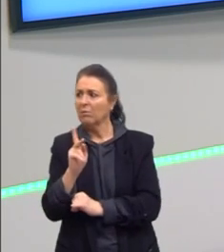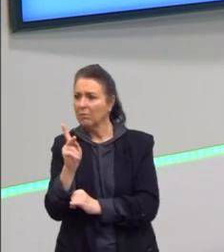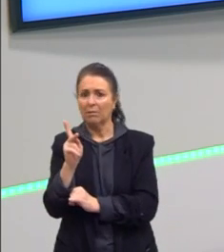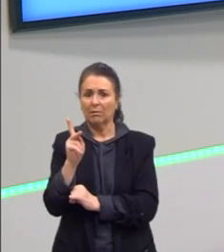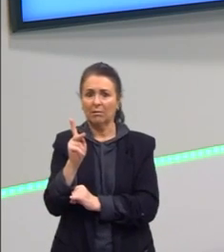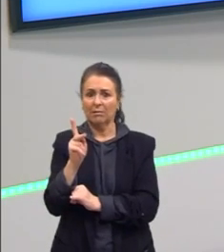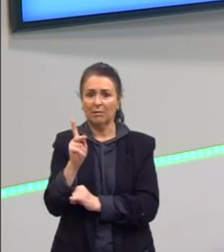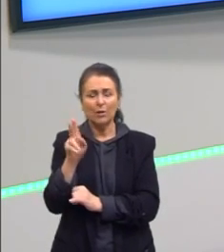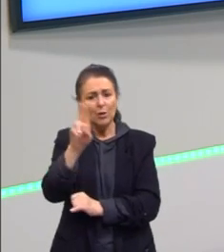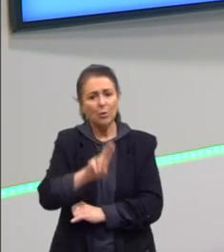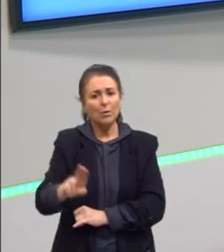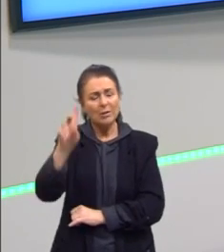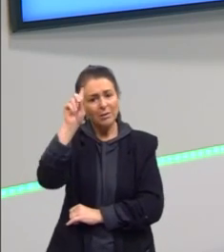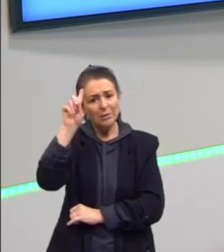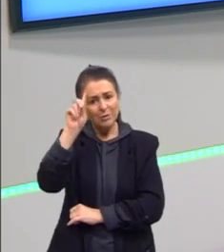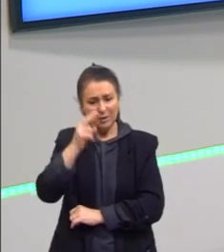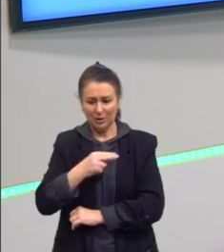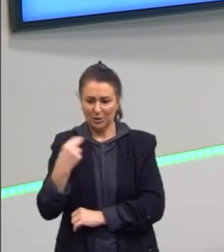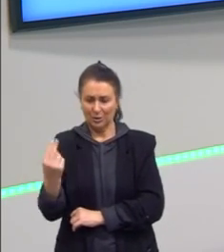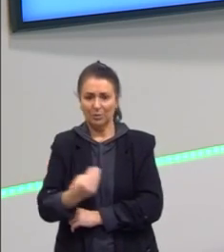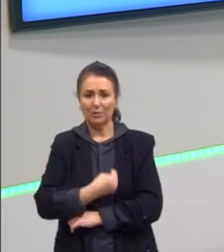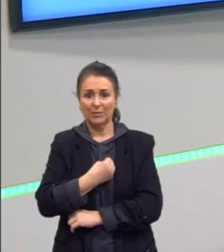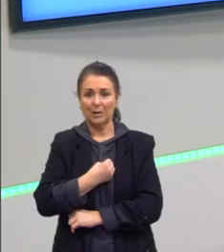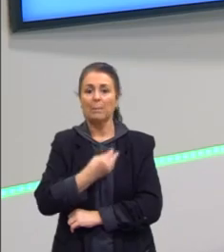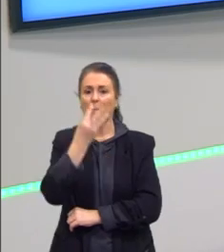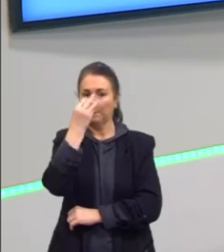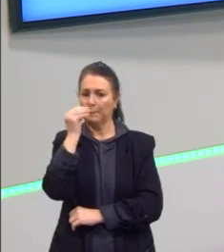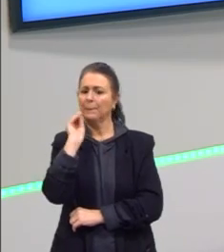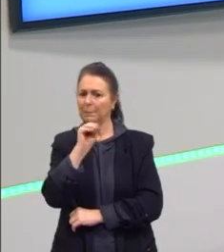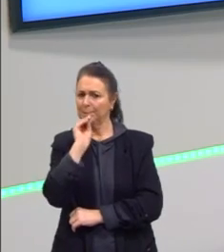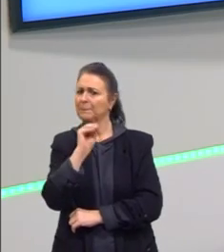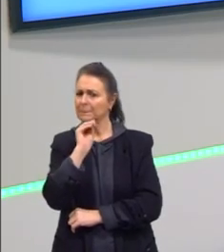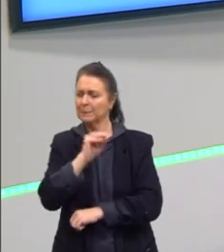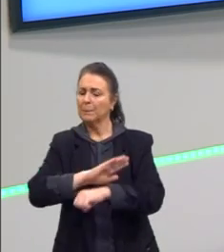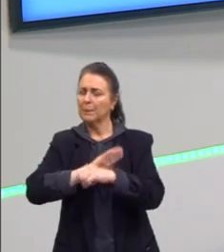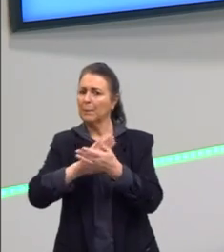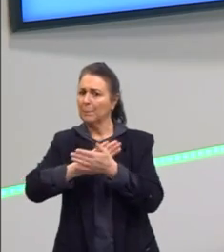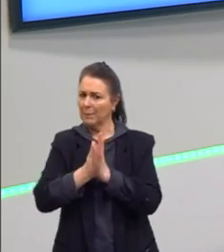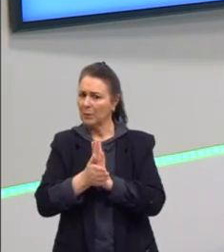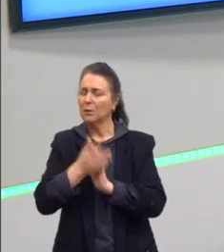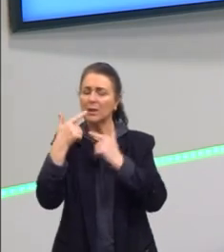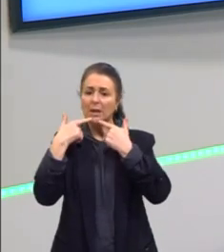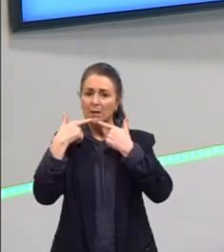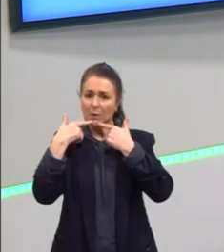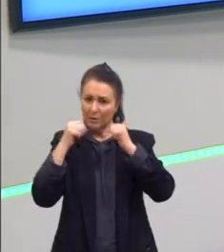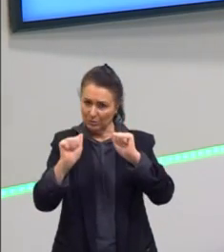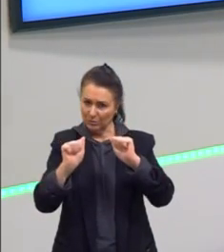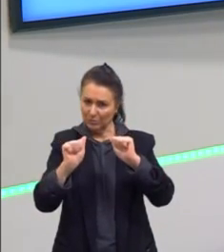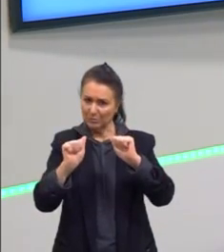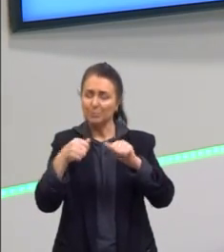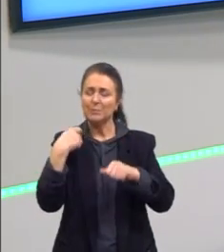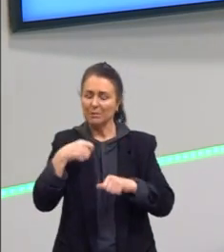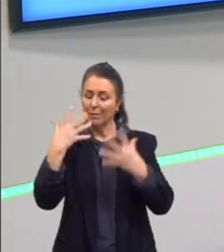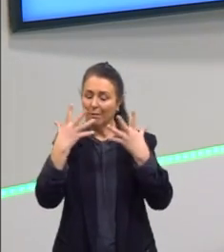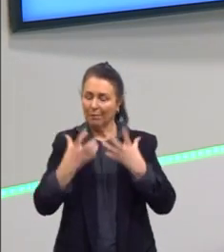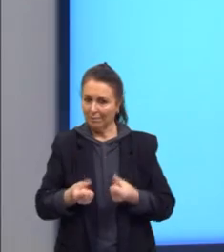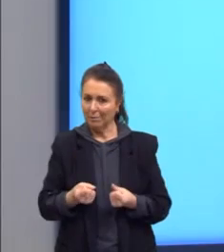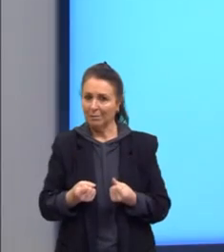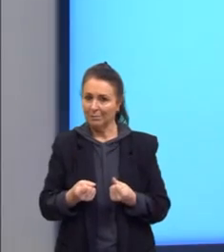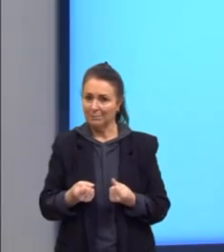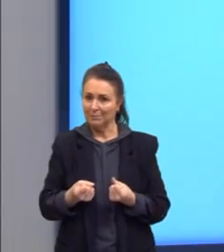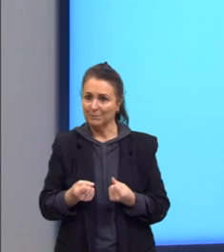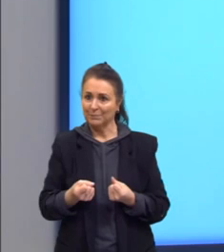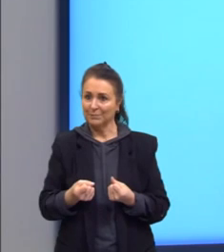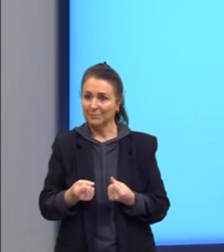nossos dias? É preconceito linguístico. A gente precisa se abrir para essas novas possibilidades. E, para